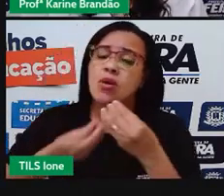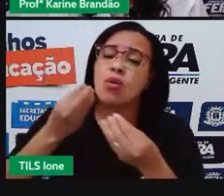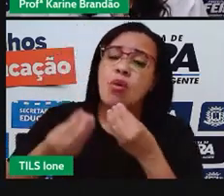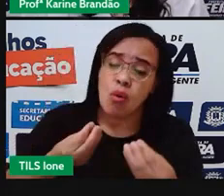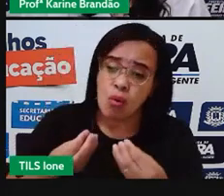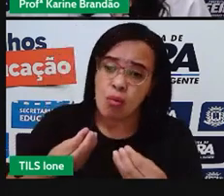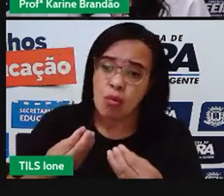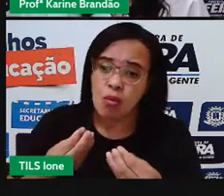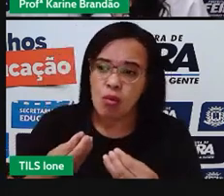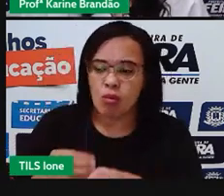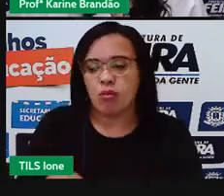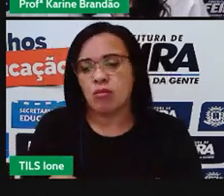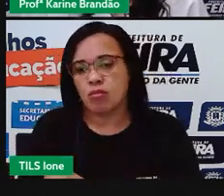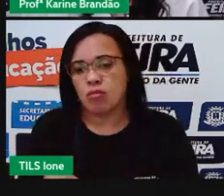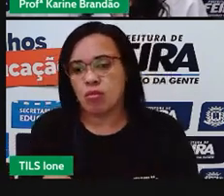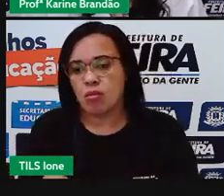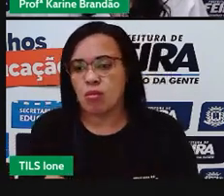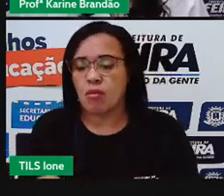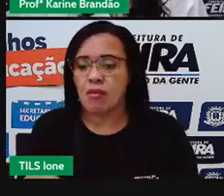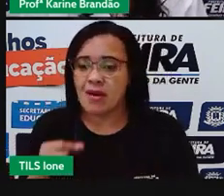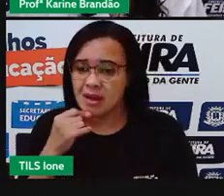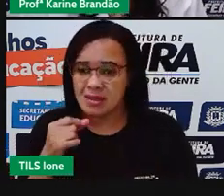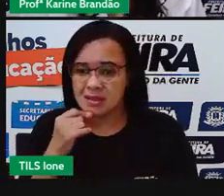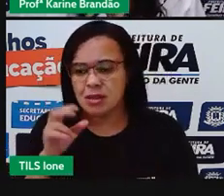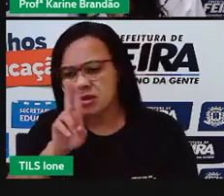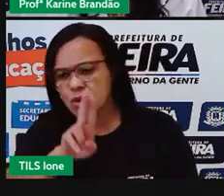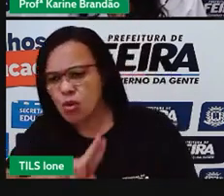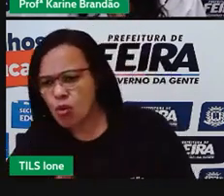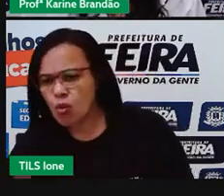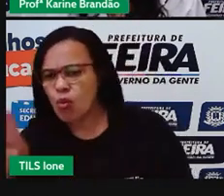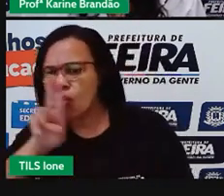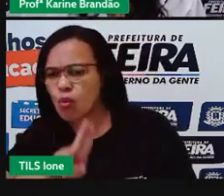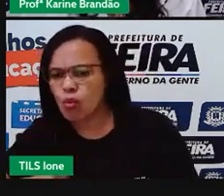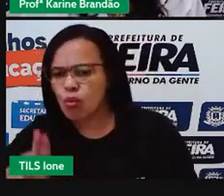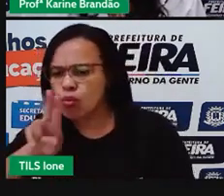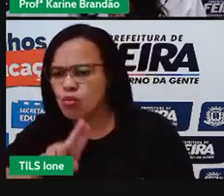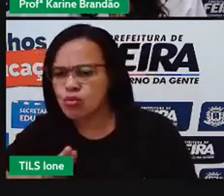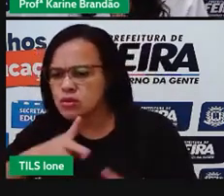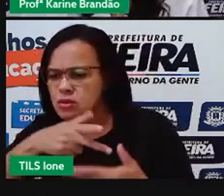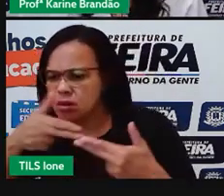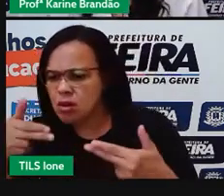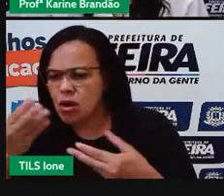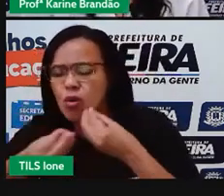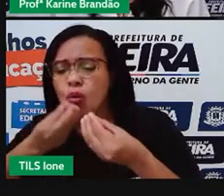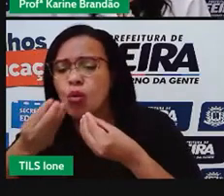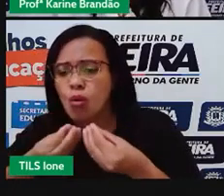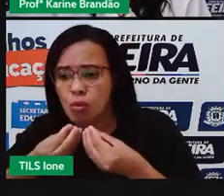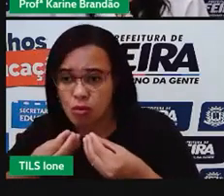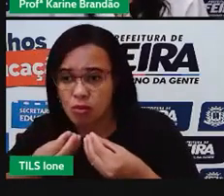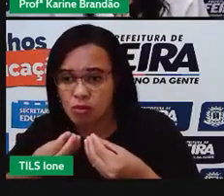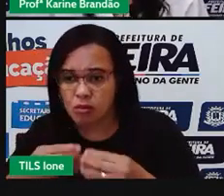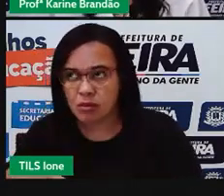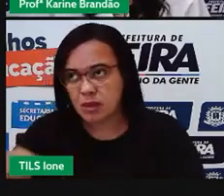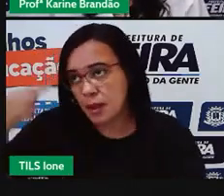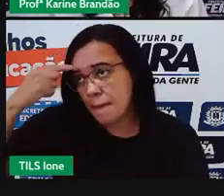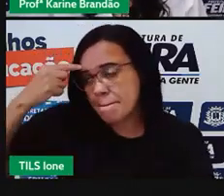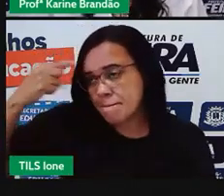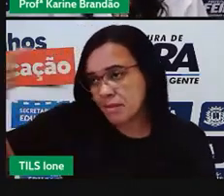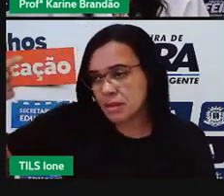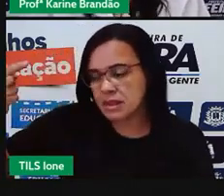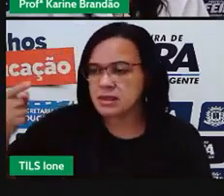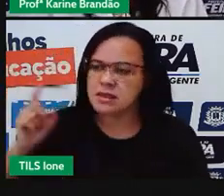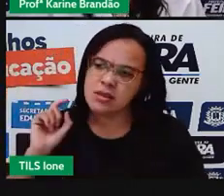gasta. É a quantidade que se utiliza de alguma coisa, tá? Então, quando a gente pensa em um